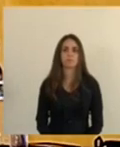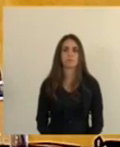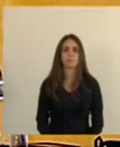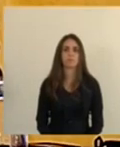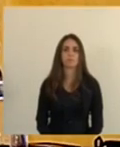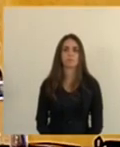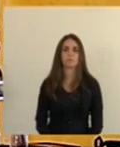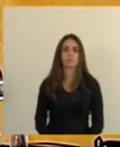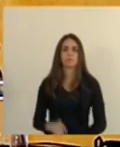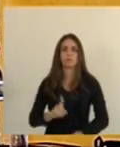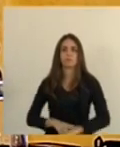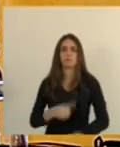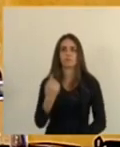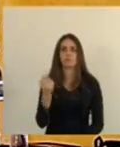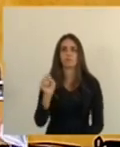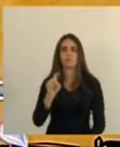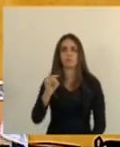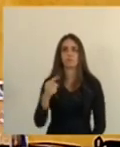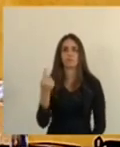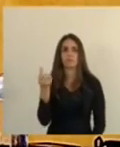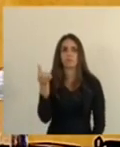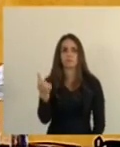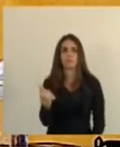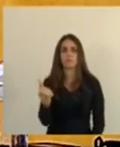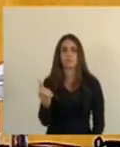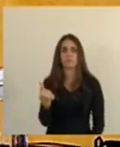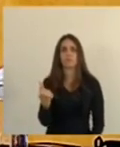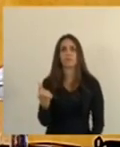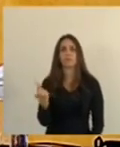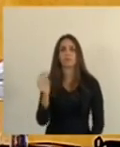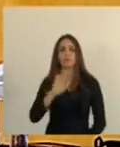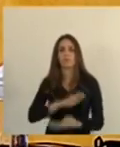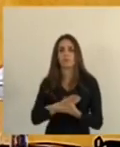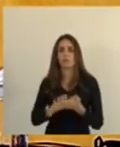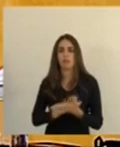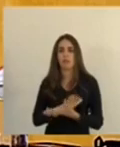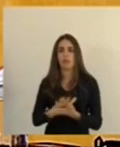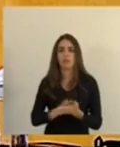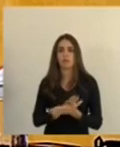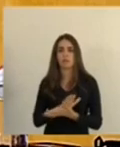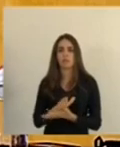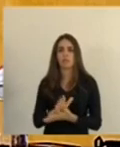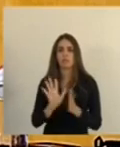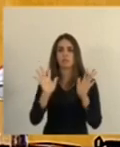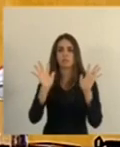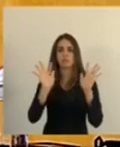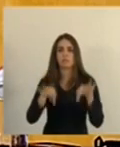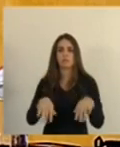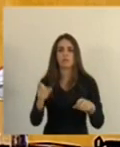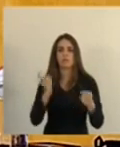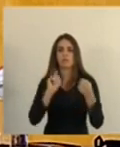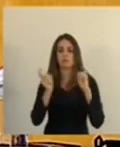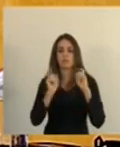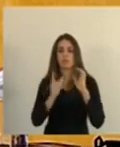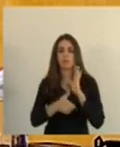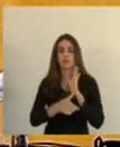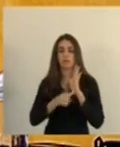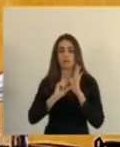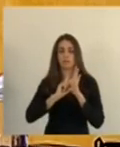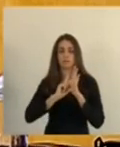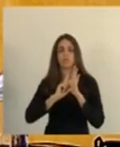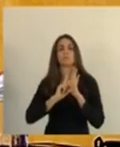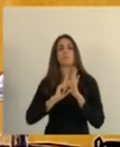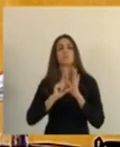agora 18 horas e 16 minutos nada mais havendo a tratar vou encerrar a presente sessão antes